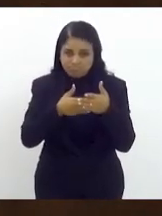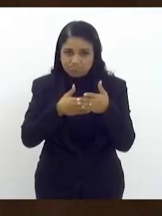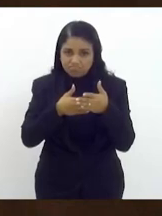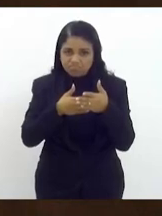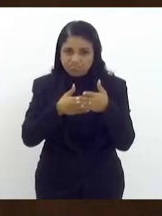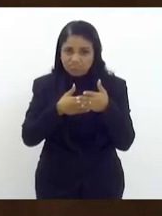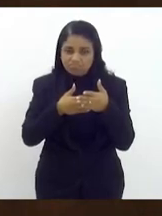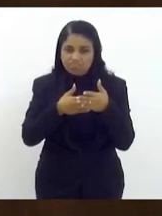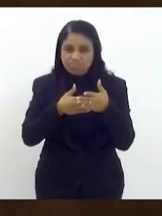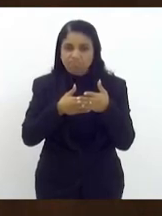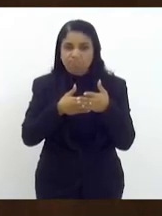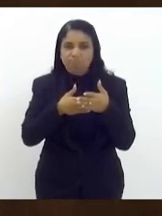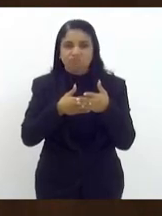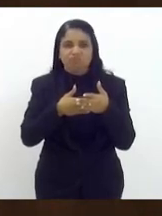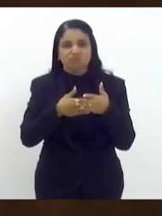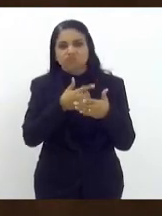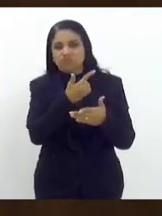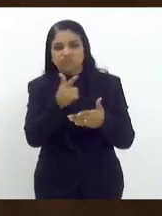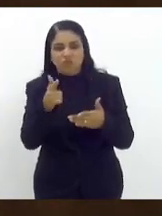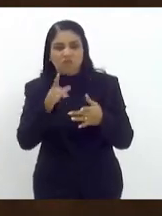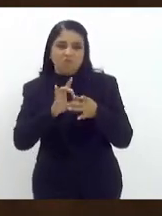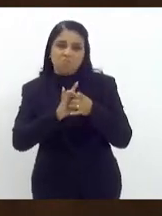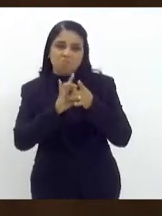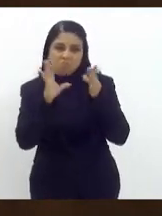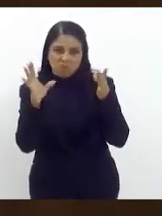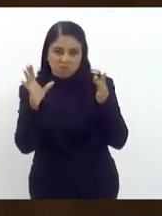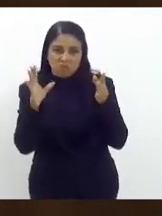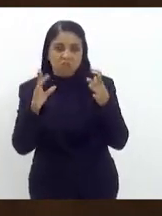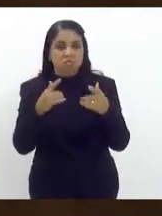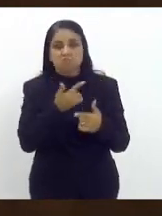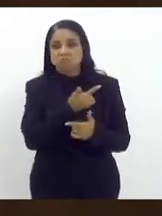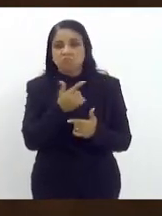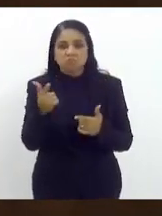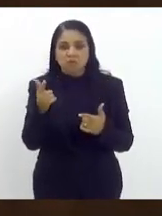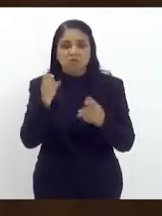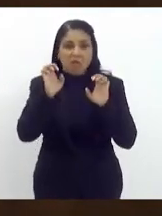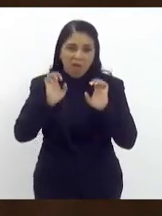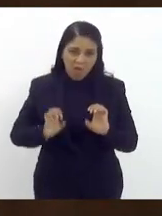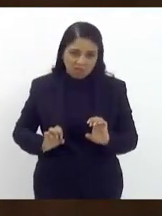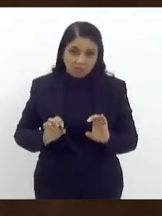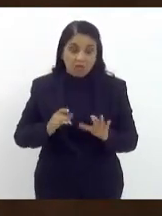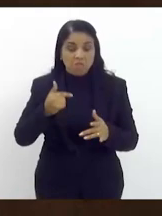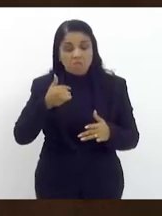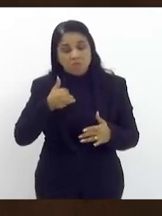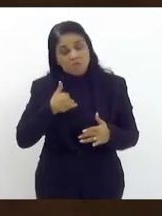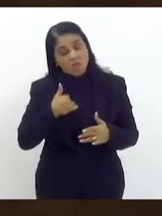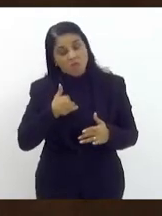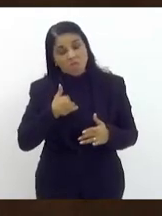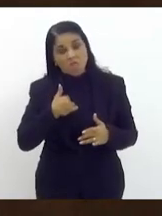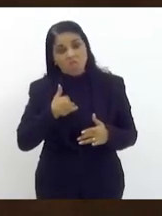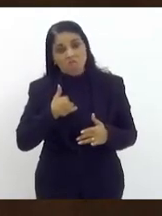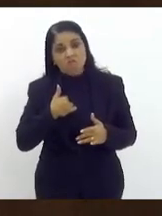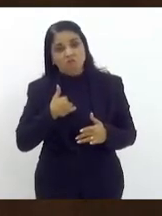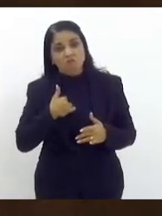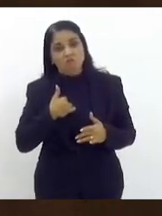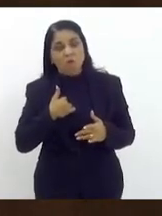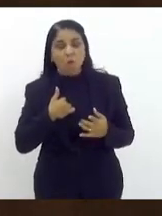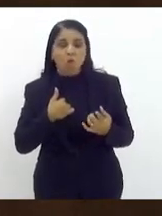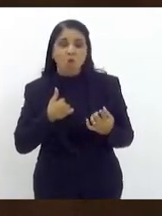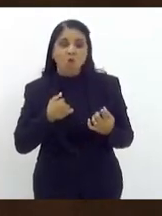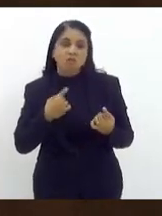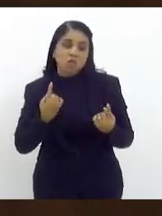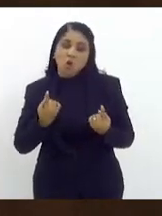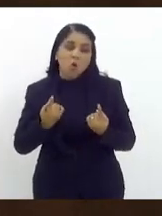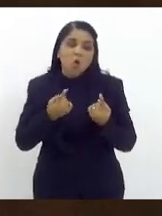deselegante pouco democrática e pouco republicana não vai me levar a posição oposta